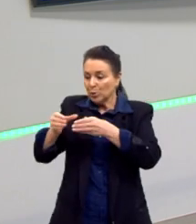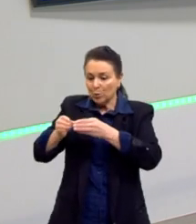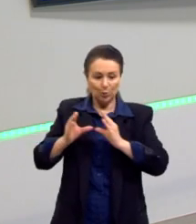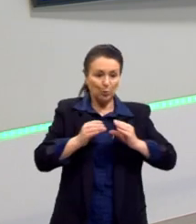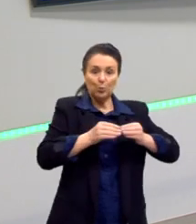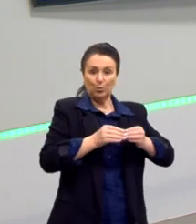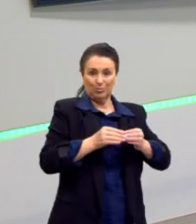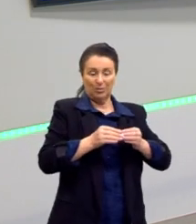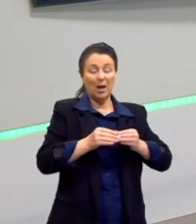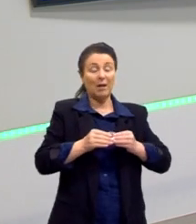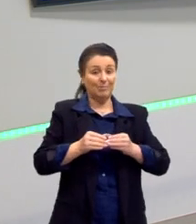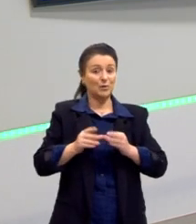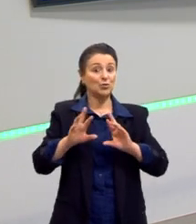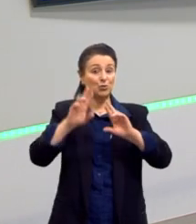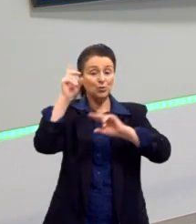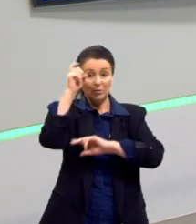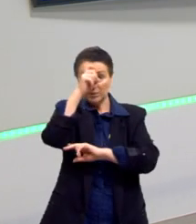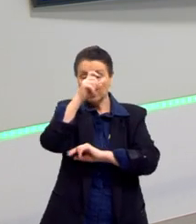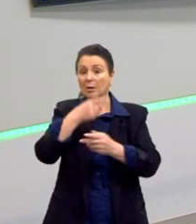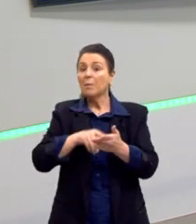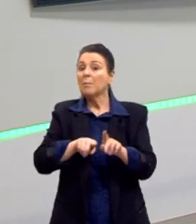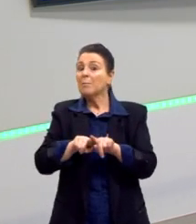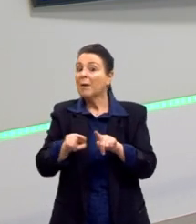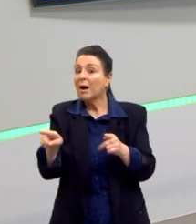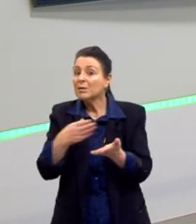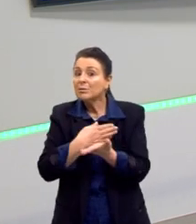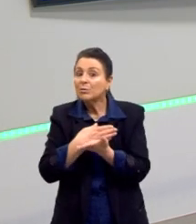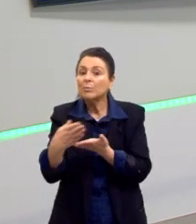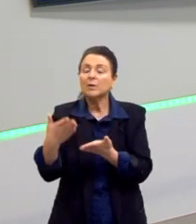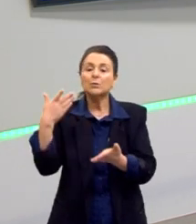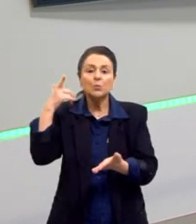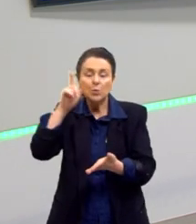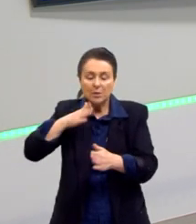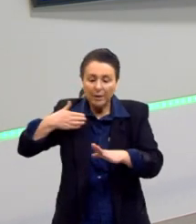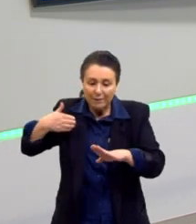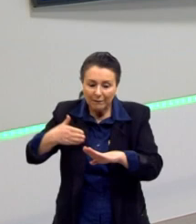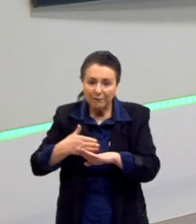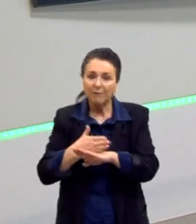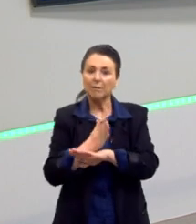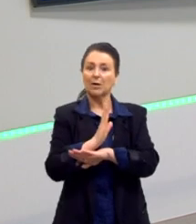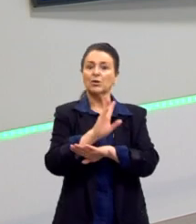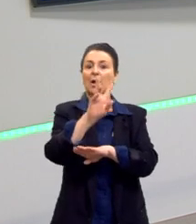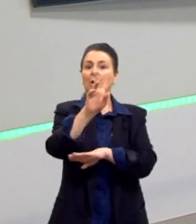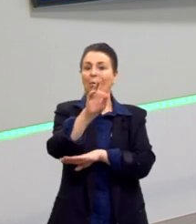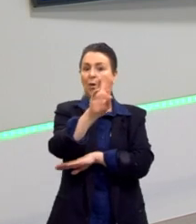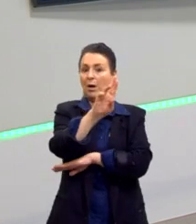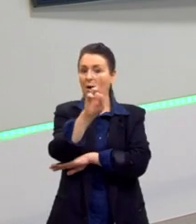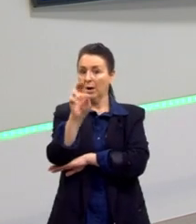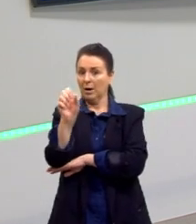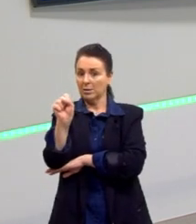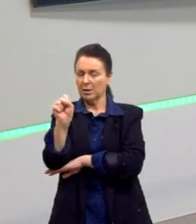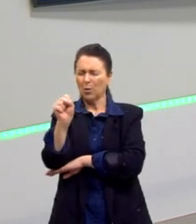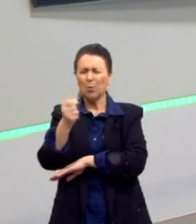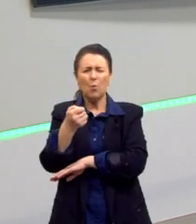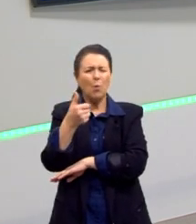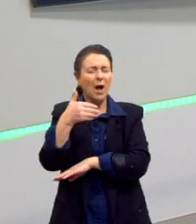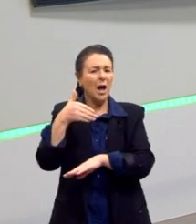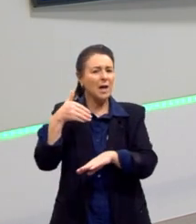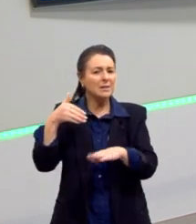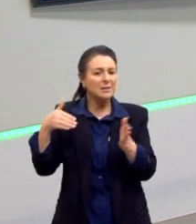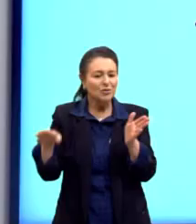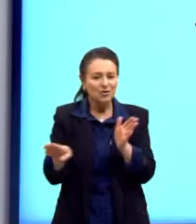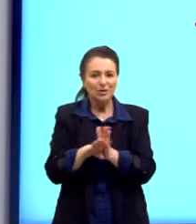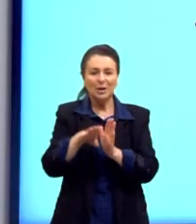pouco a pouco, a perder. Mas, no início, eles conseguem invadir grande parte da União Soviética, eles quase chegam em Moscou.